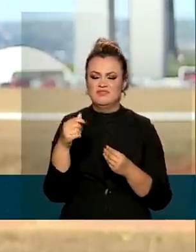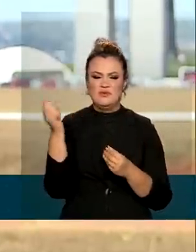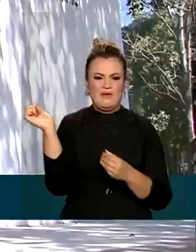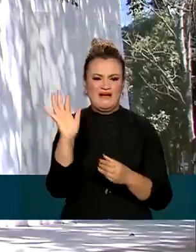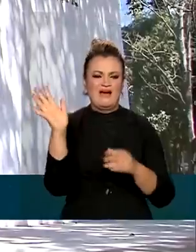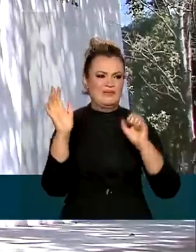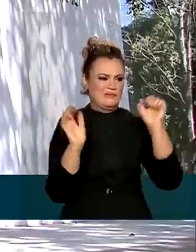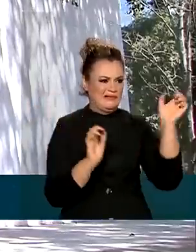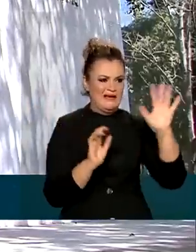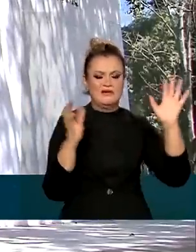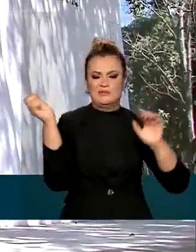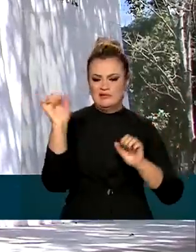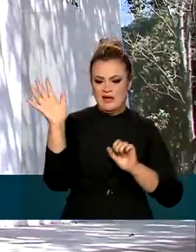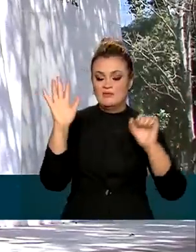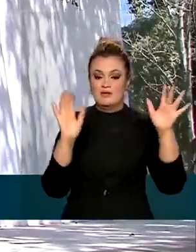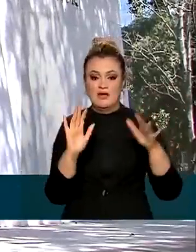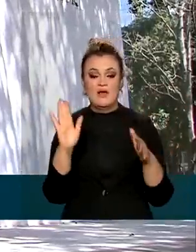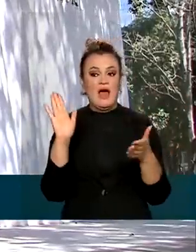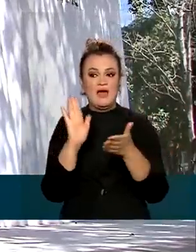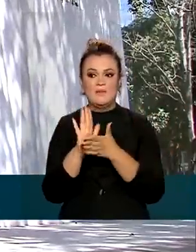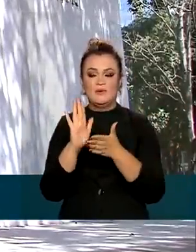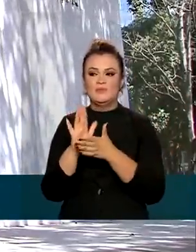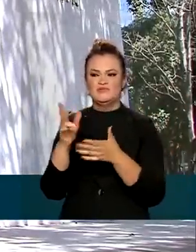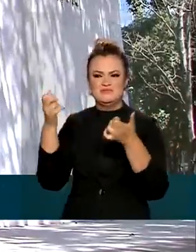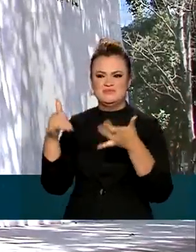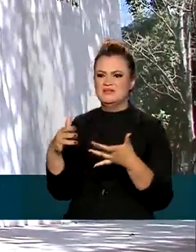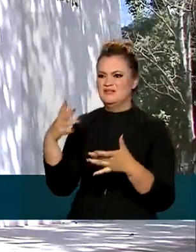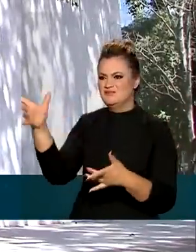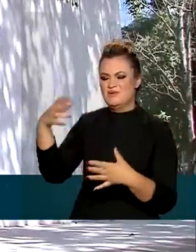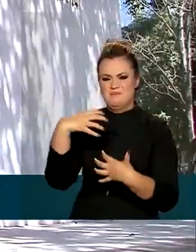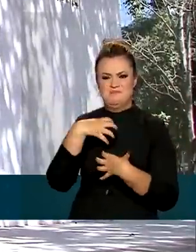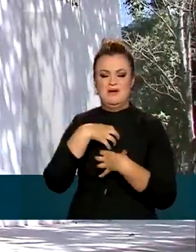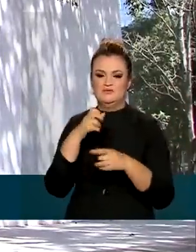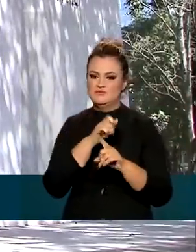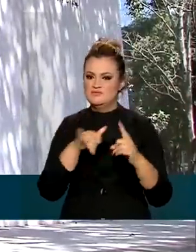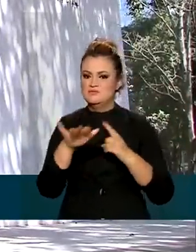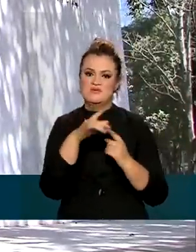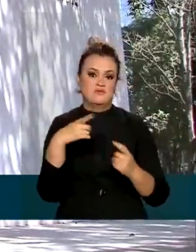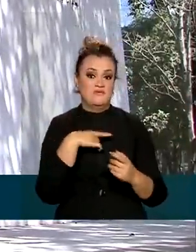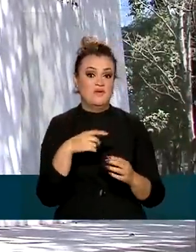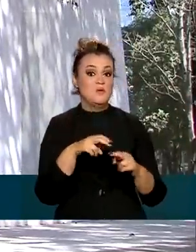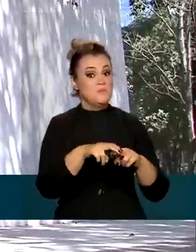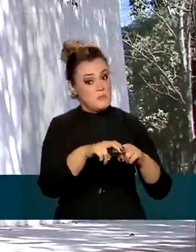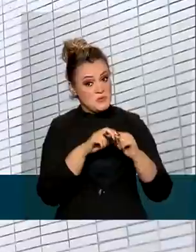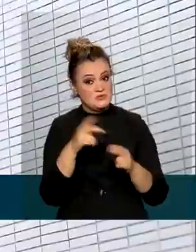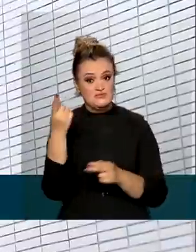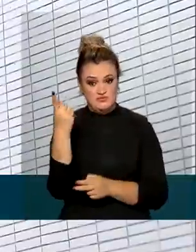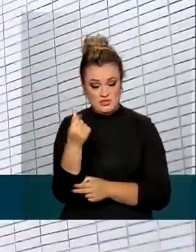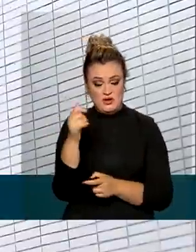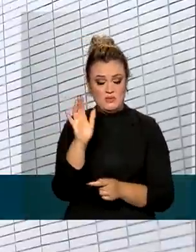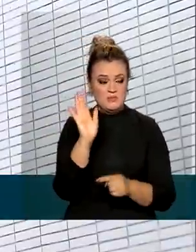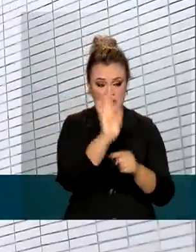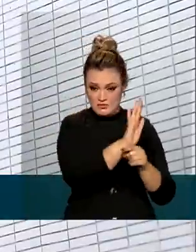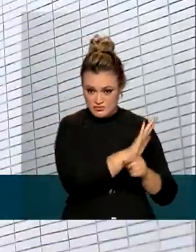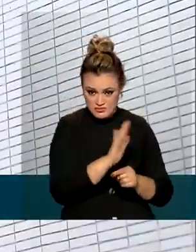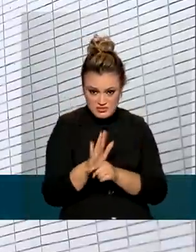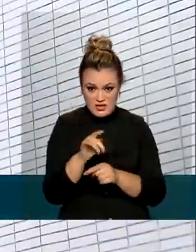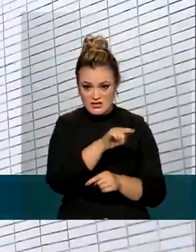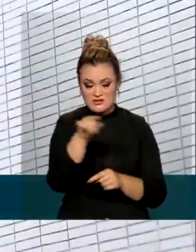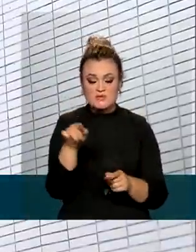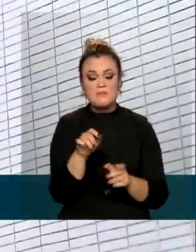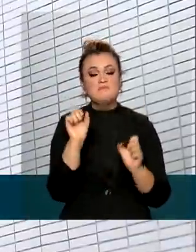petróleo, que, segundo a proposta, gerou impactos sociais. Com isso, os recursos para o pagamento de benefícios